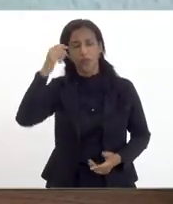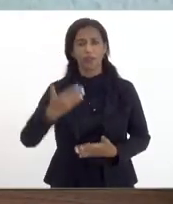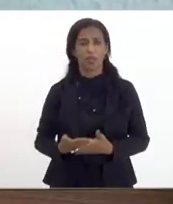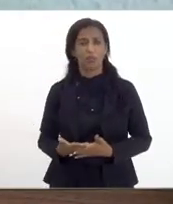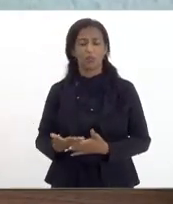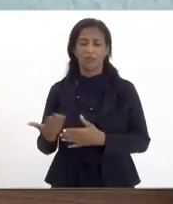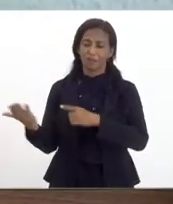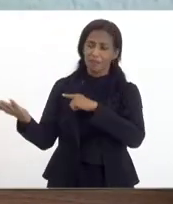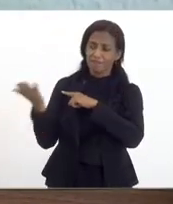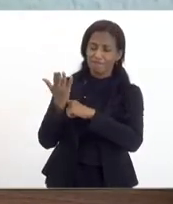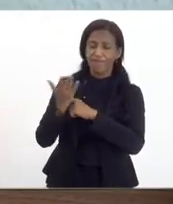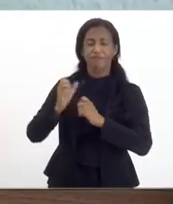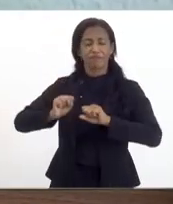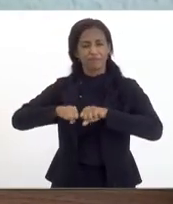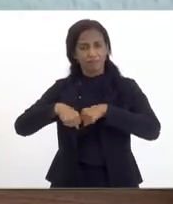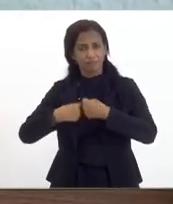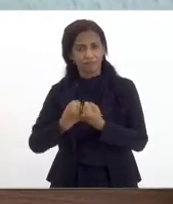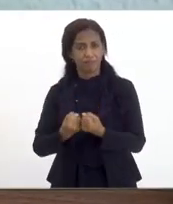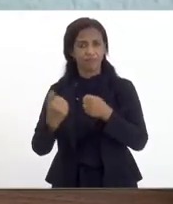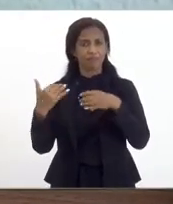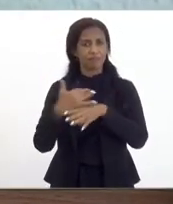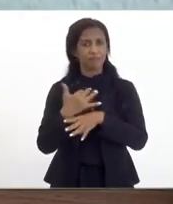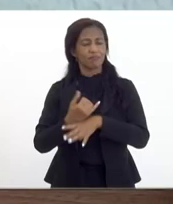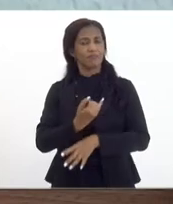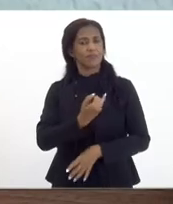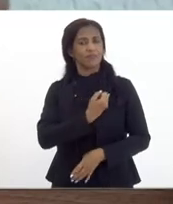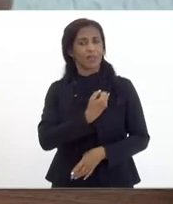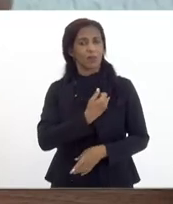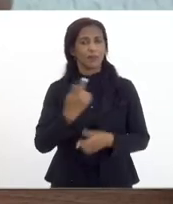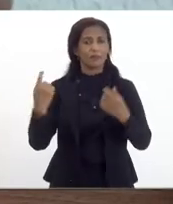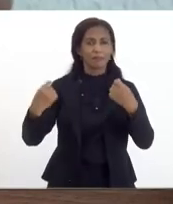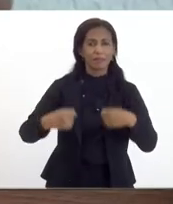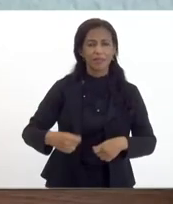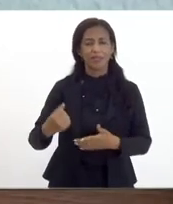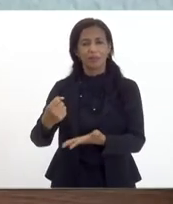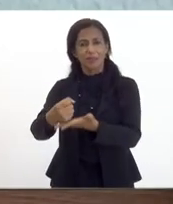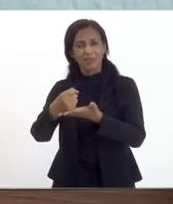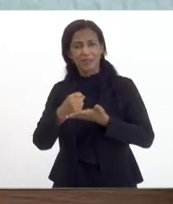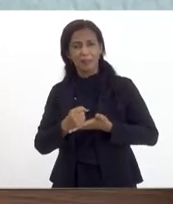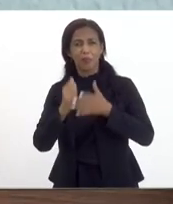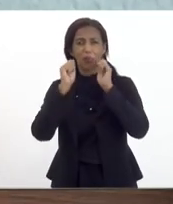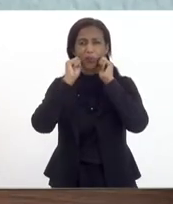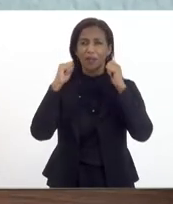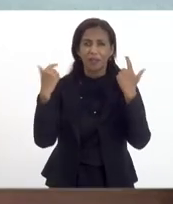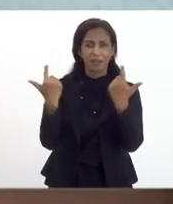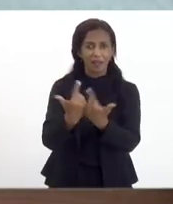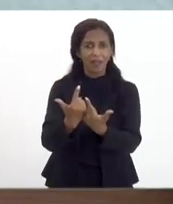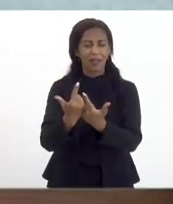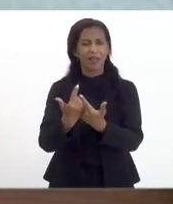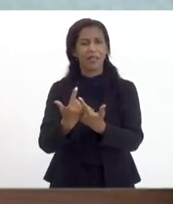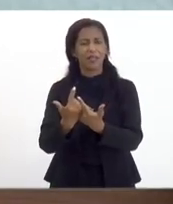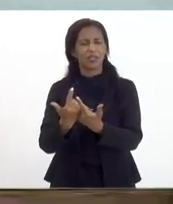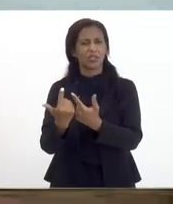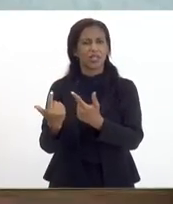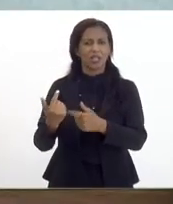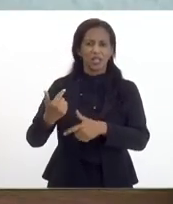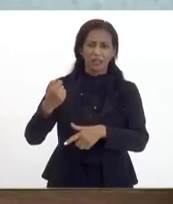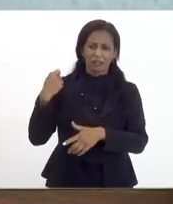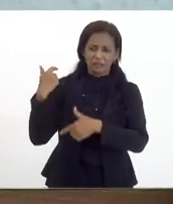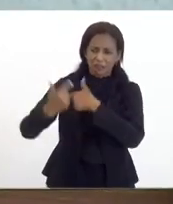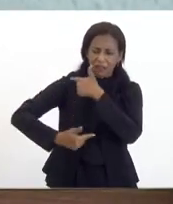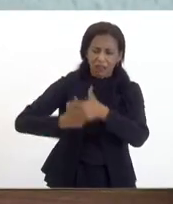vem ajudando se empenhando pela cidade de Itaguaí precisamos desse apoio de toda a Lerje presidente em brigar pelo